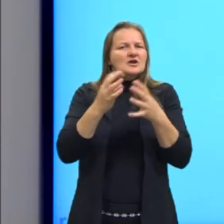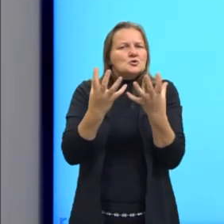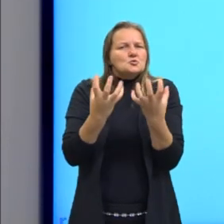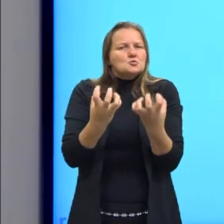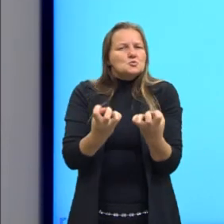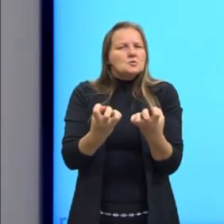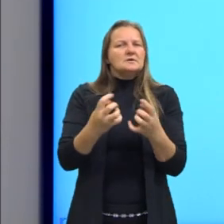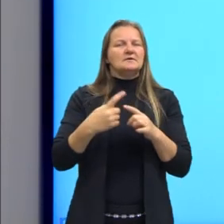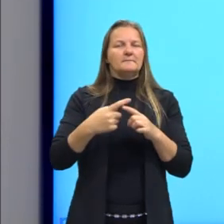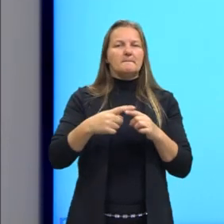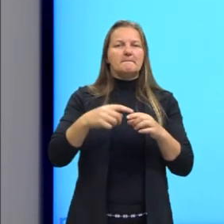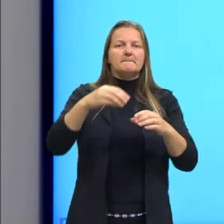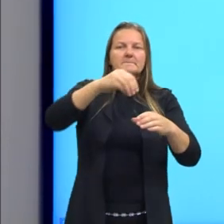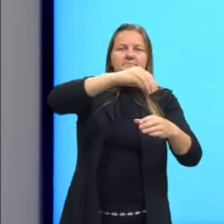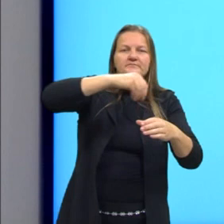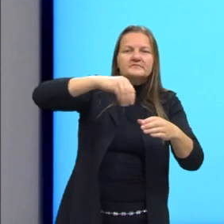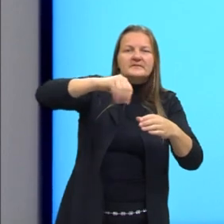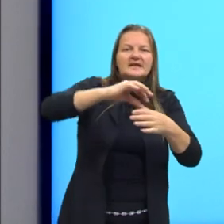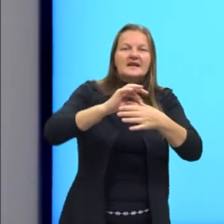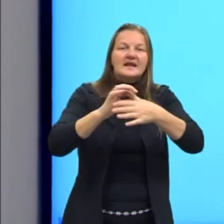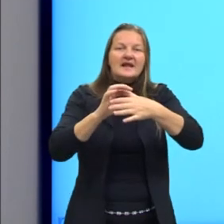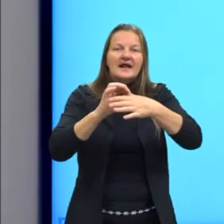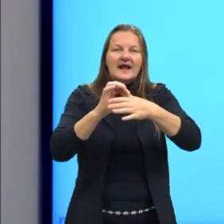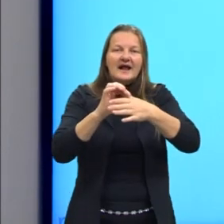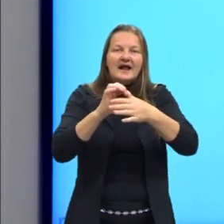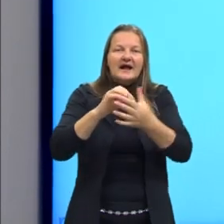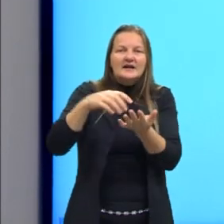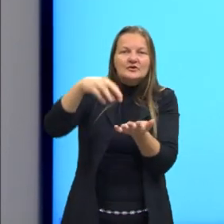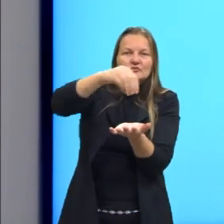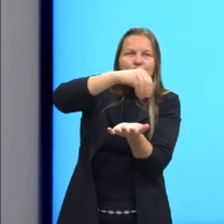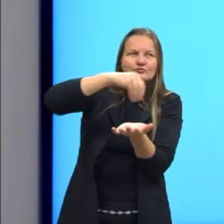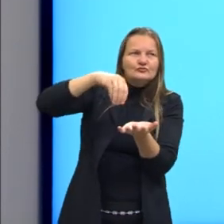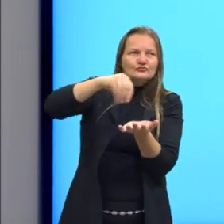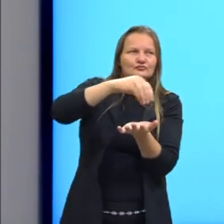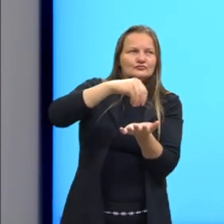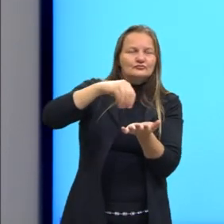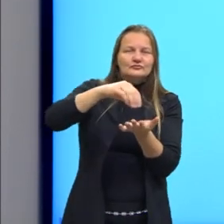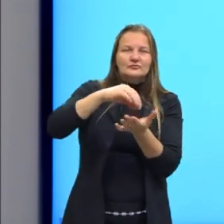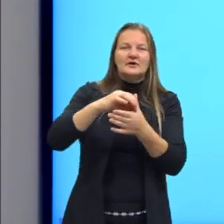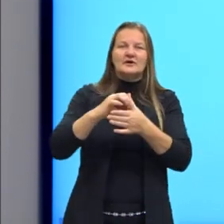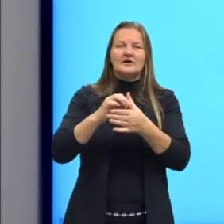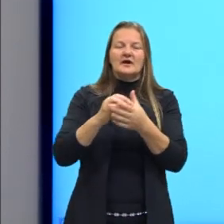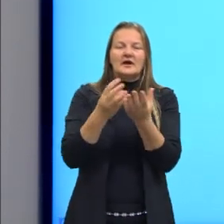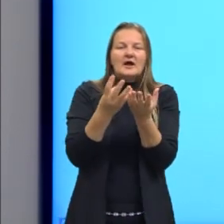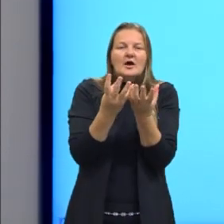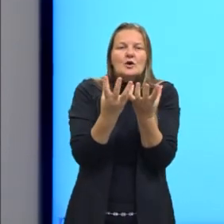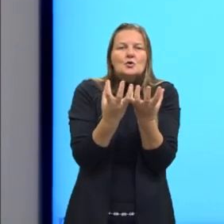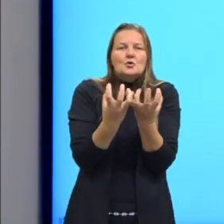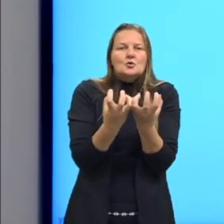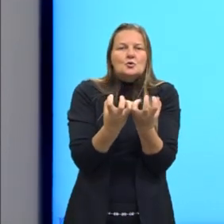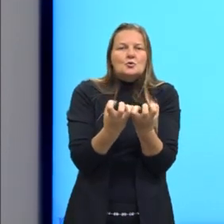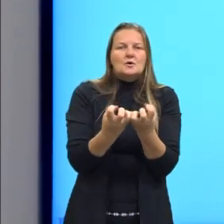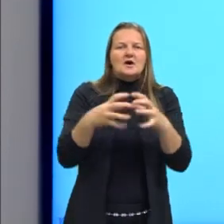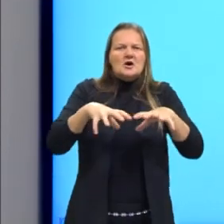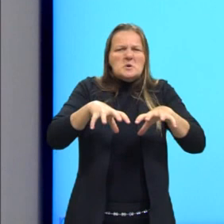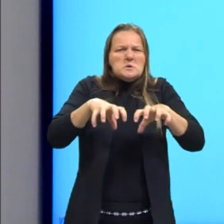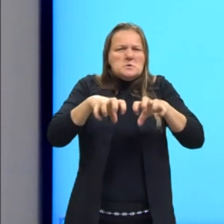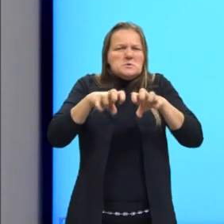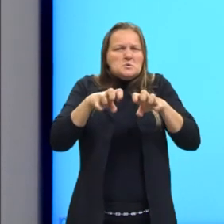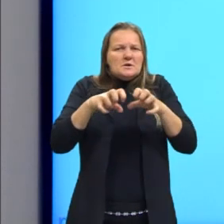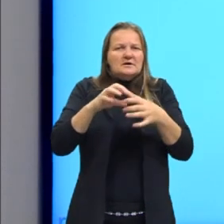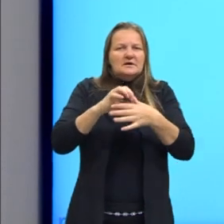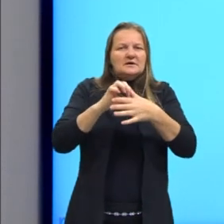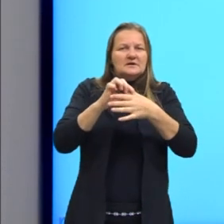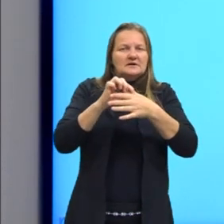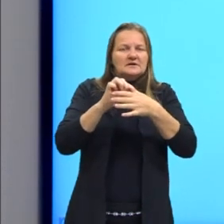se coloca sobre a carne, quando se coloca sal sobre a carne, ela desidrata. Por quê? Porque o lado